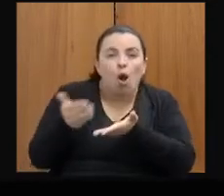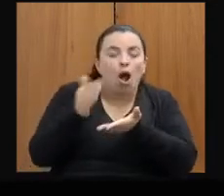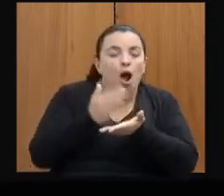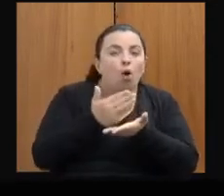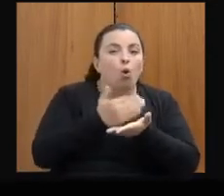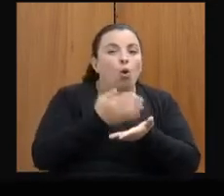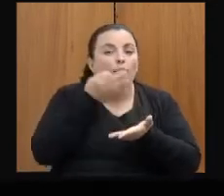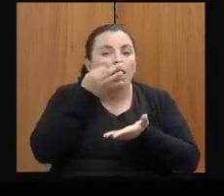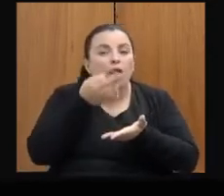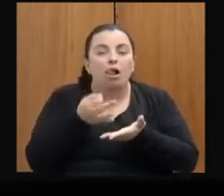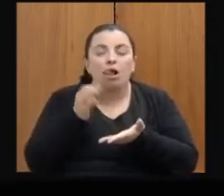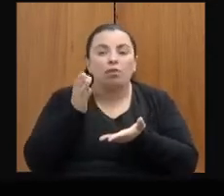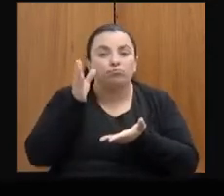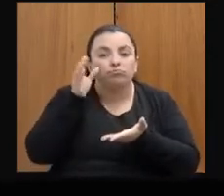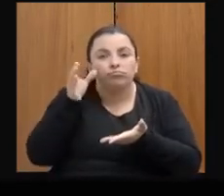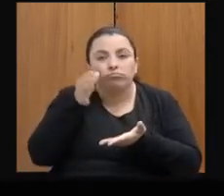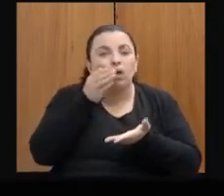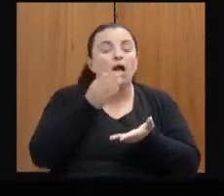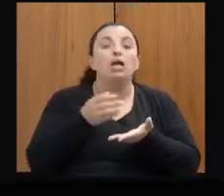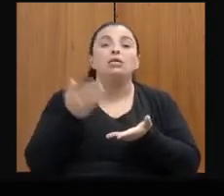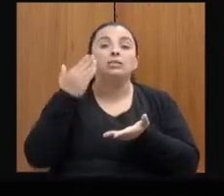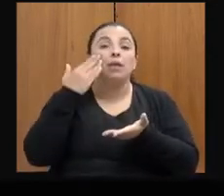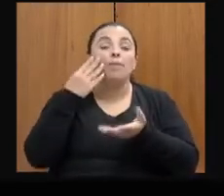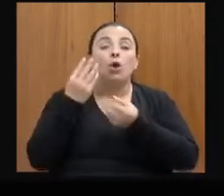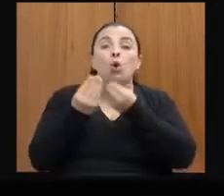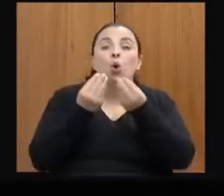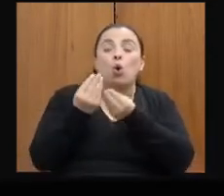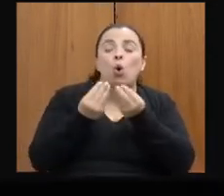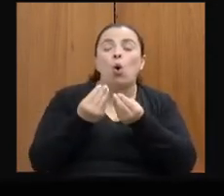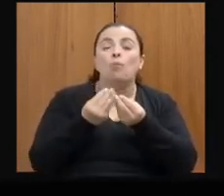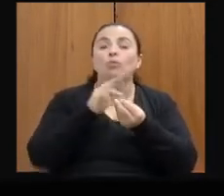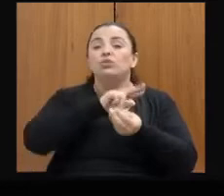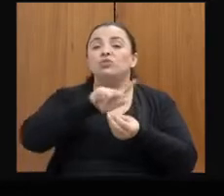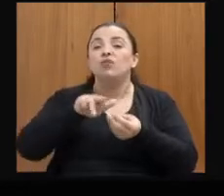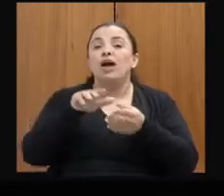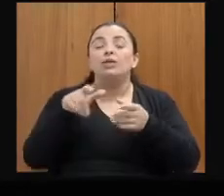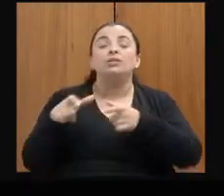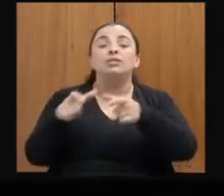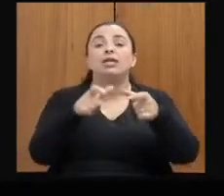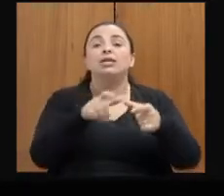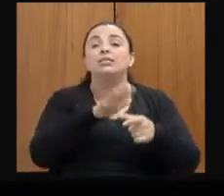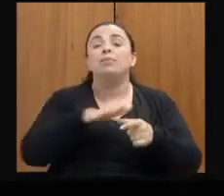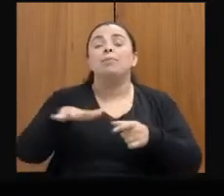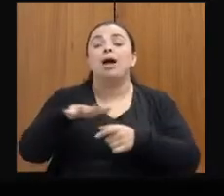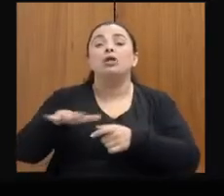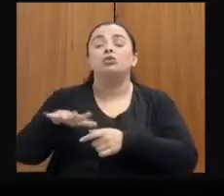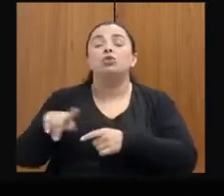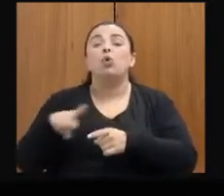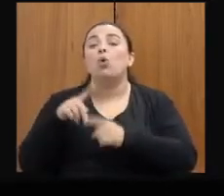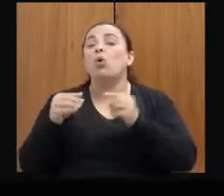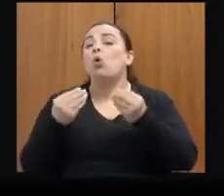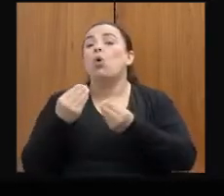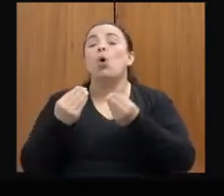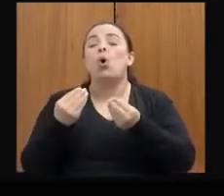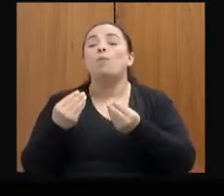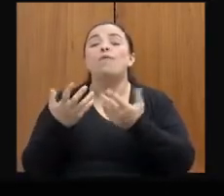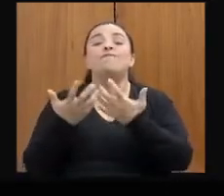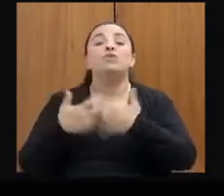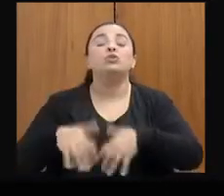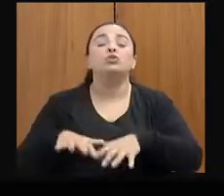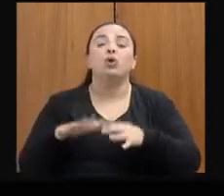está funcionando os serviços nos diversos espaços. Muitas vezes eu tenho uma brinquedoteca, eu tenho salas